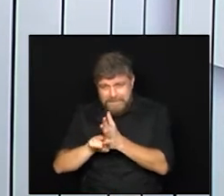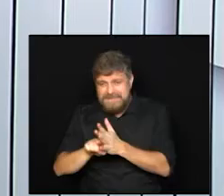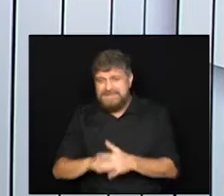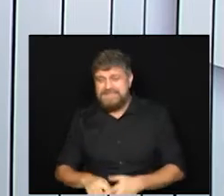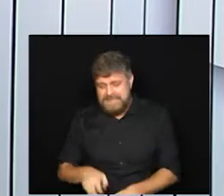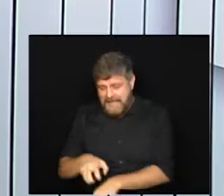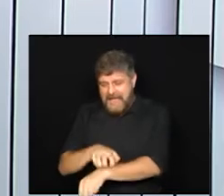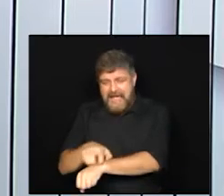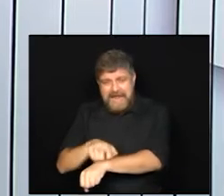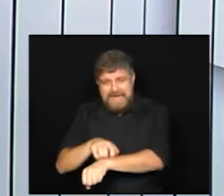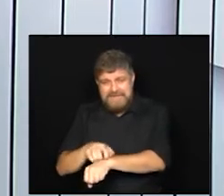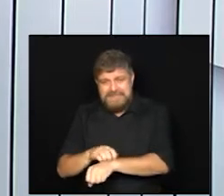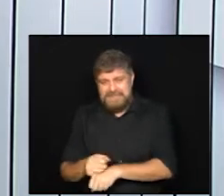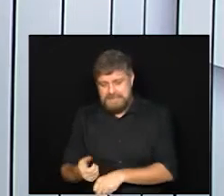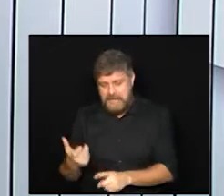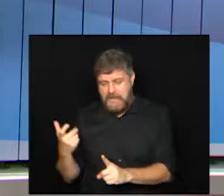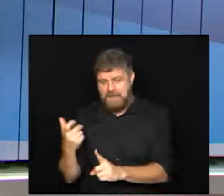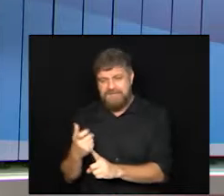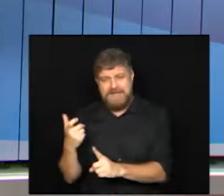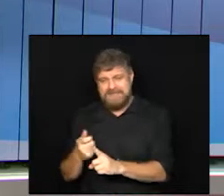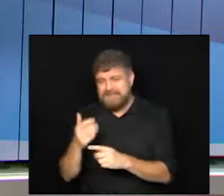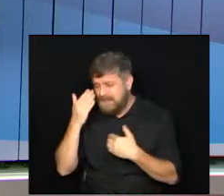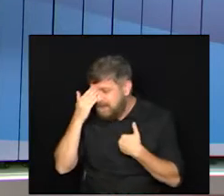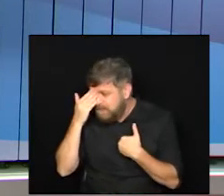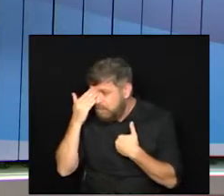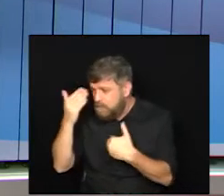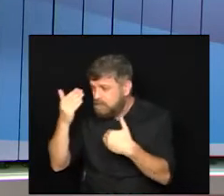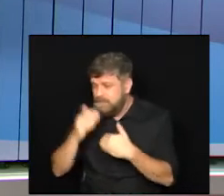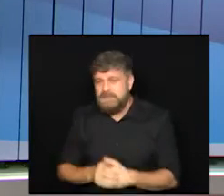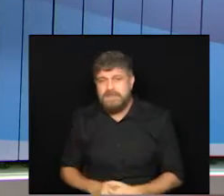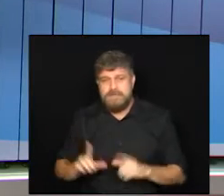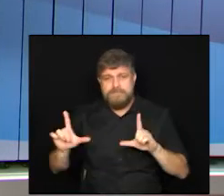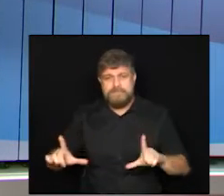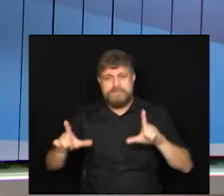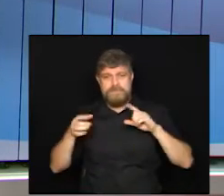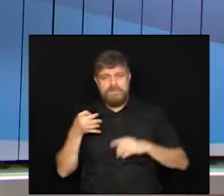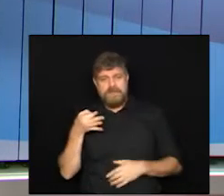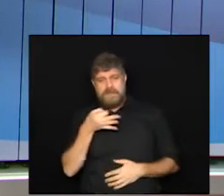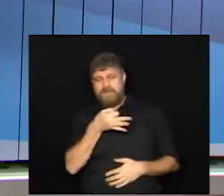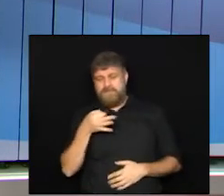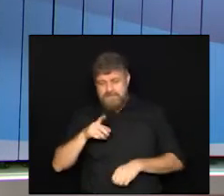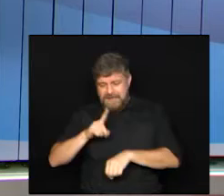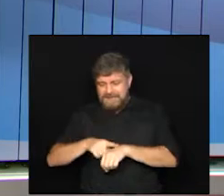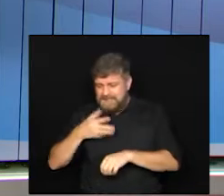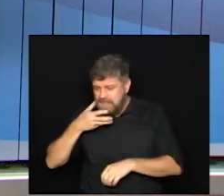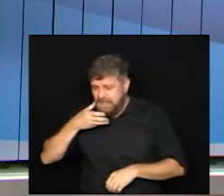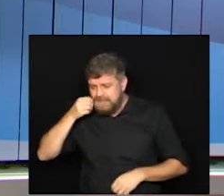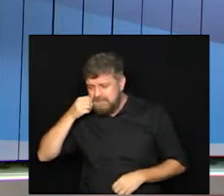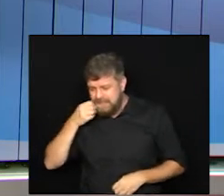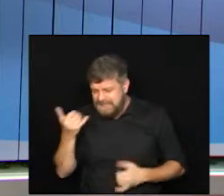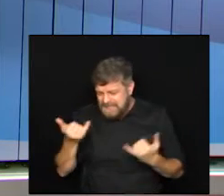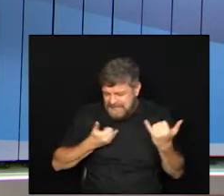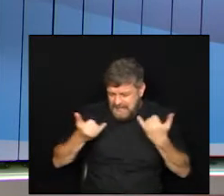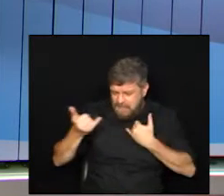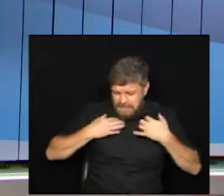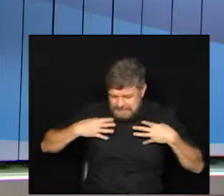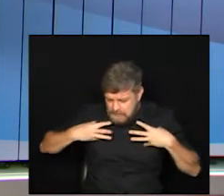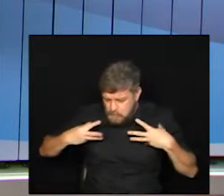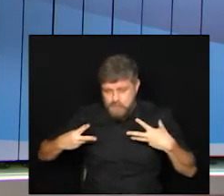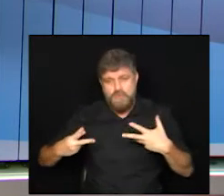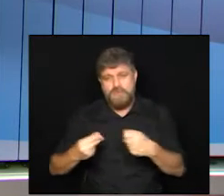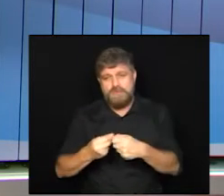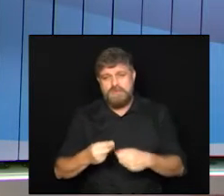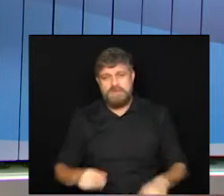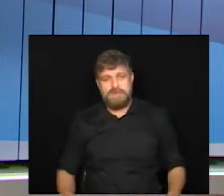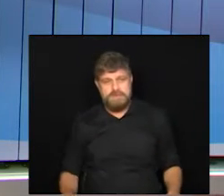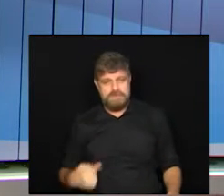de Alergia e Imunologia muito obrigado pela disponibilidade do seu tempo todas as informações que você passou